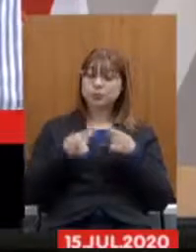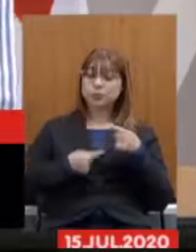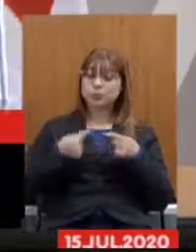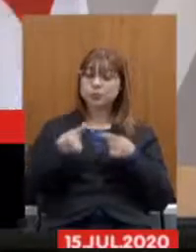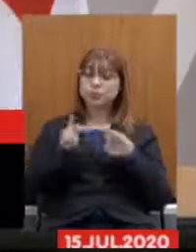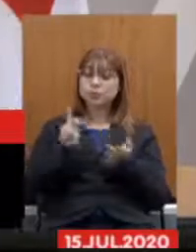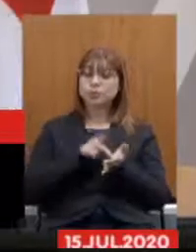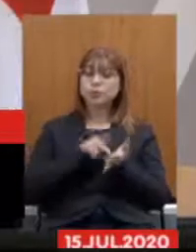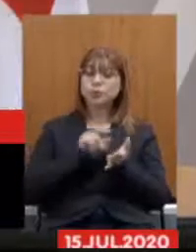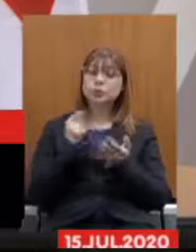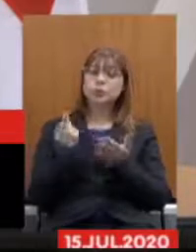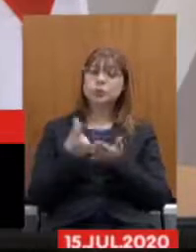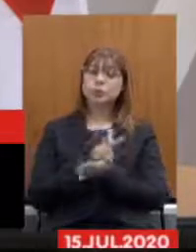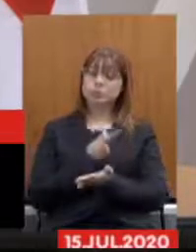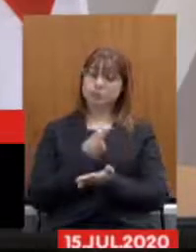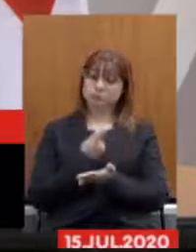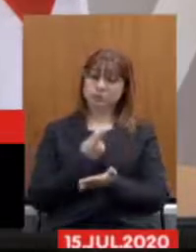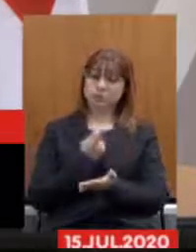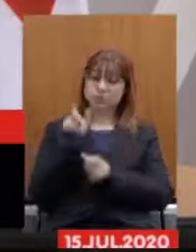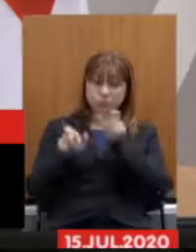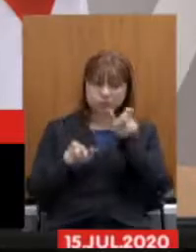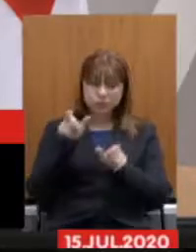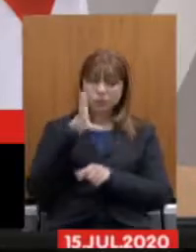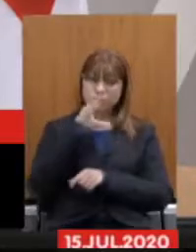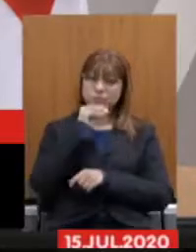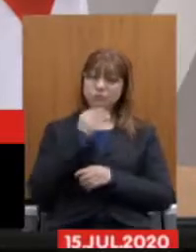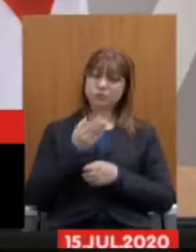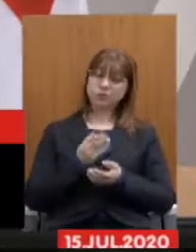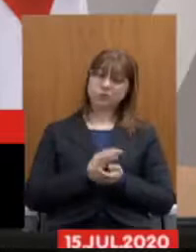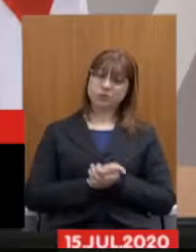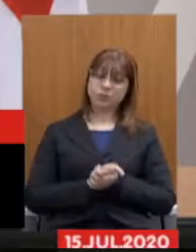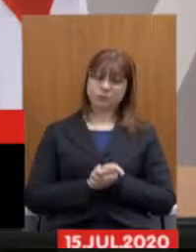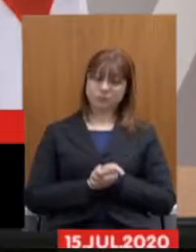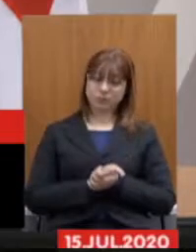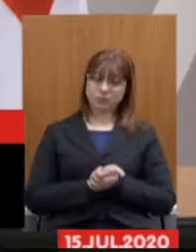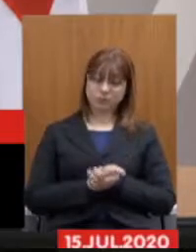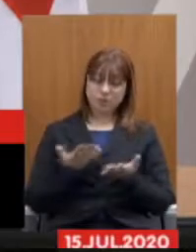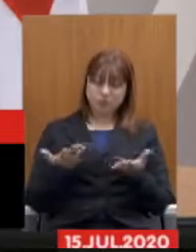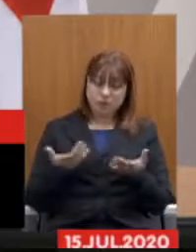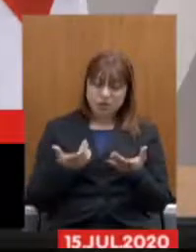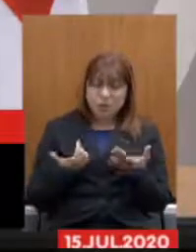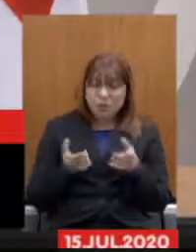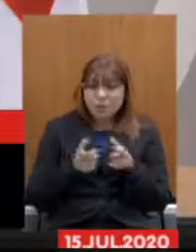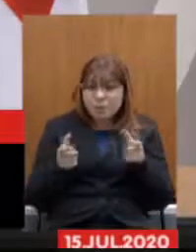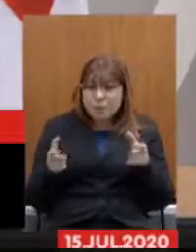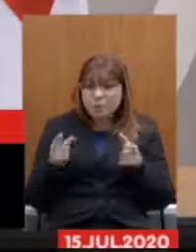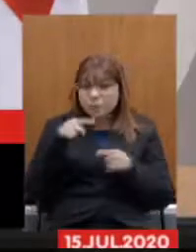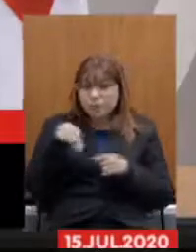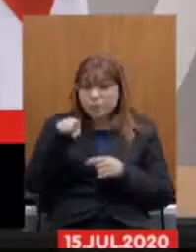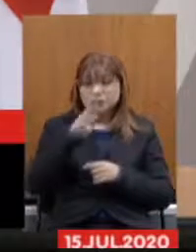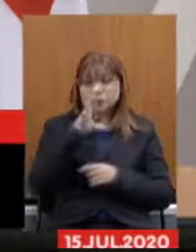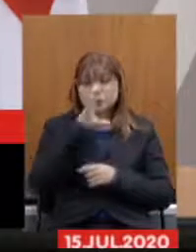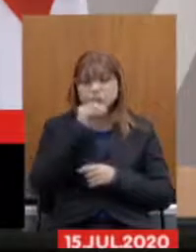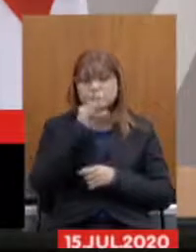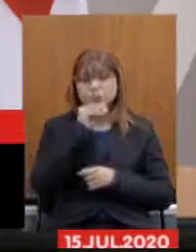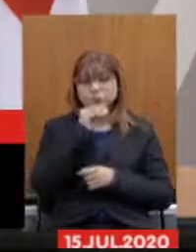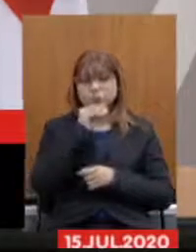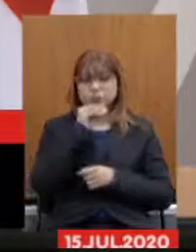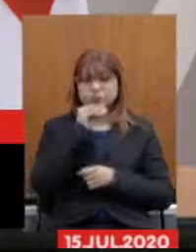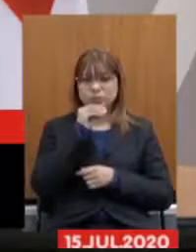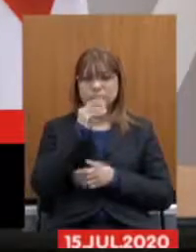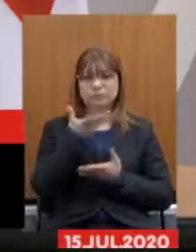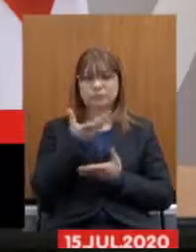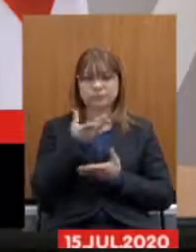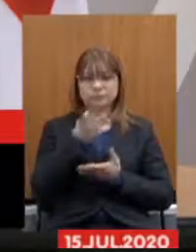que estão colocadas para esses trabalhadores a grande parcela desses trabalhadores alguns recebendo